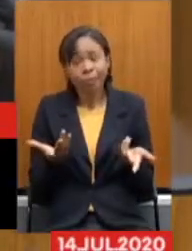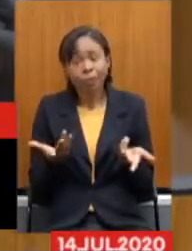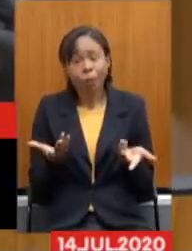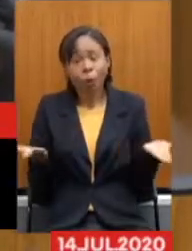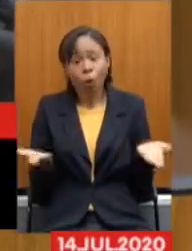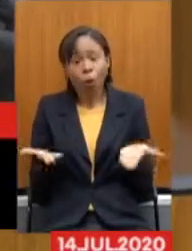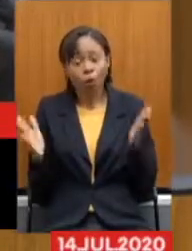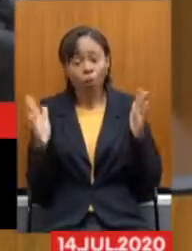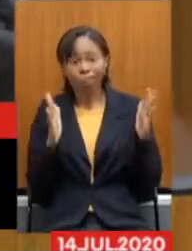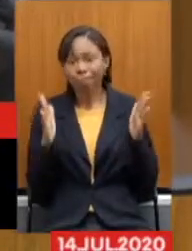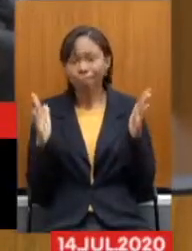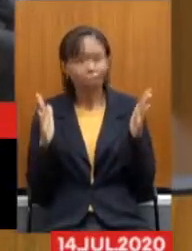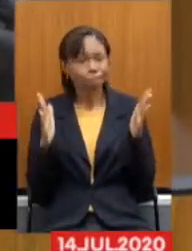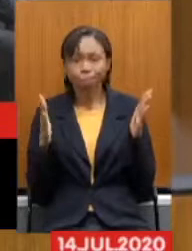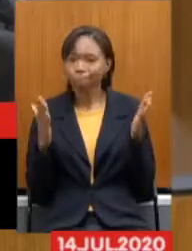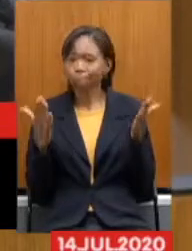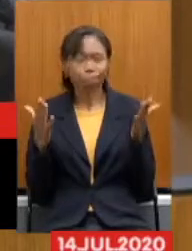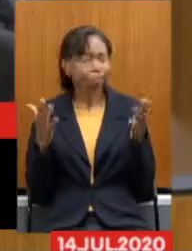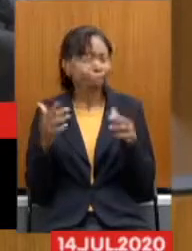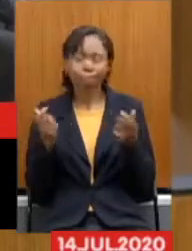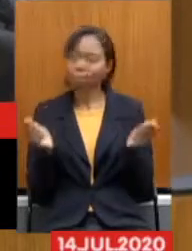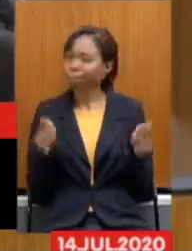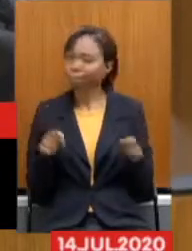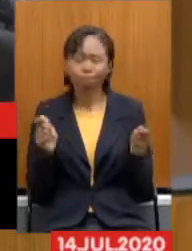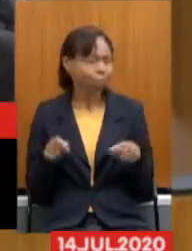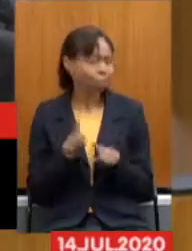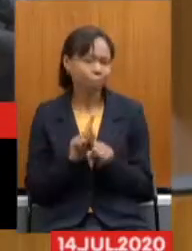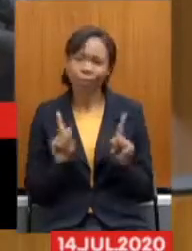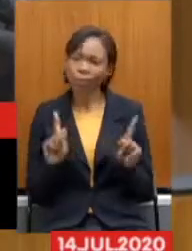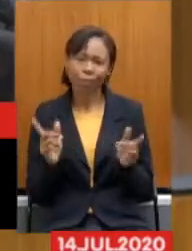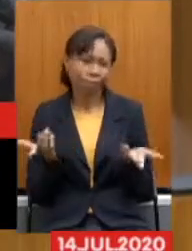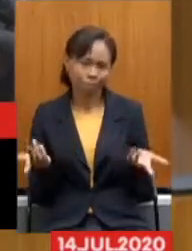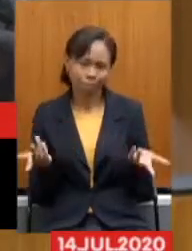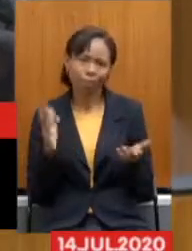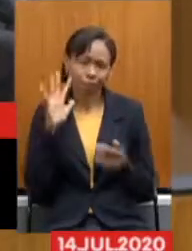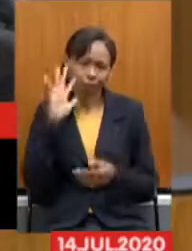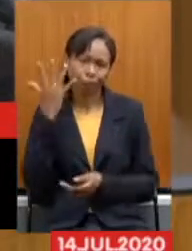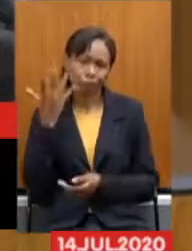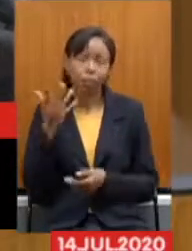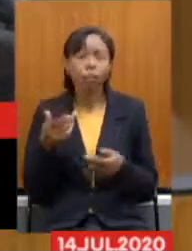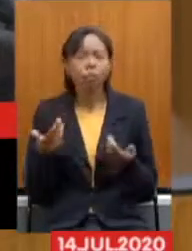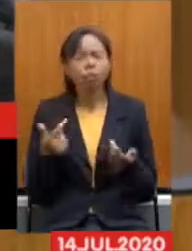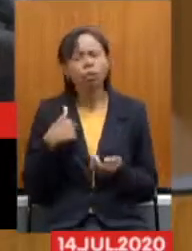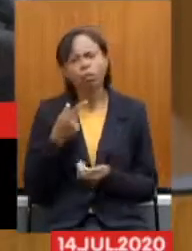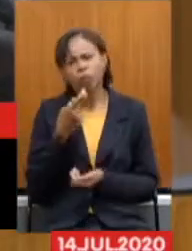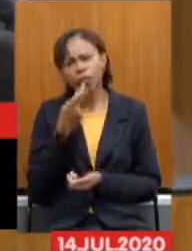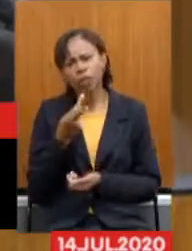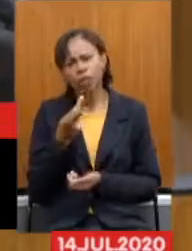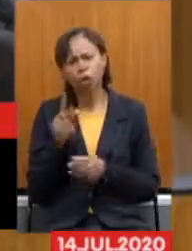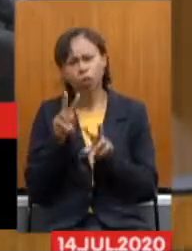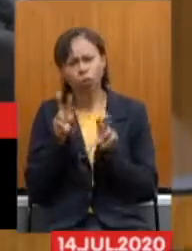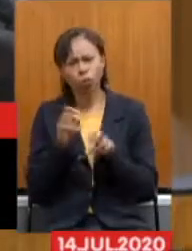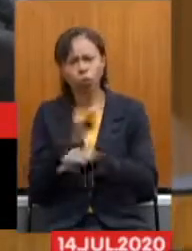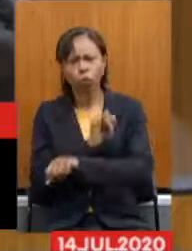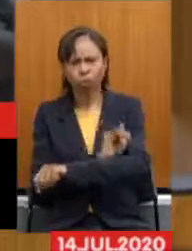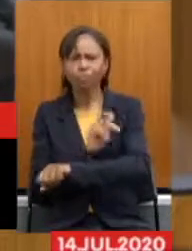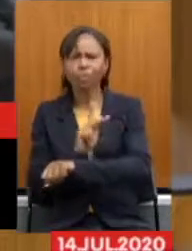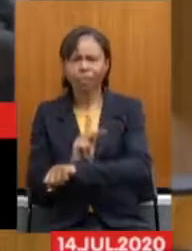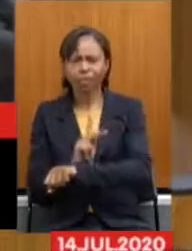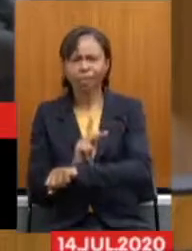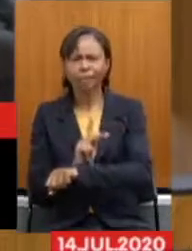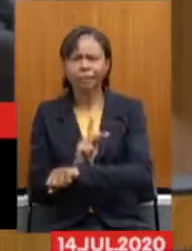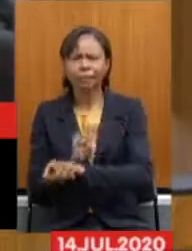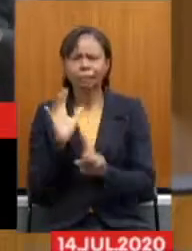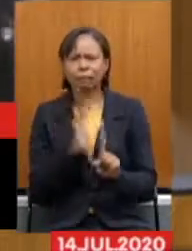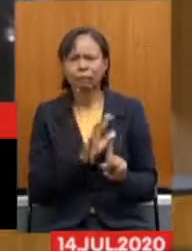No momento Não dá Para ser feito isso Mas eu gostaria De falar Gostaria de falar Um pouco Sobre o Ipseng Que está sendo Tão atacado Nesse